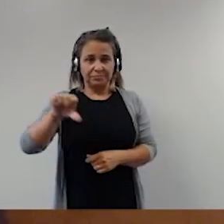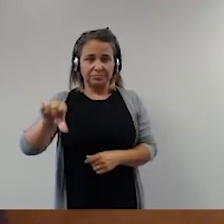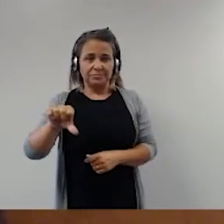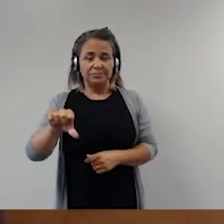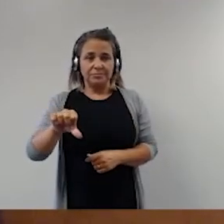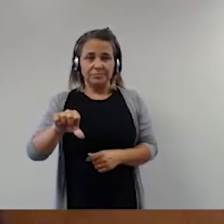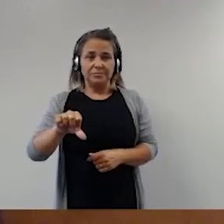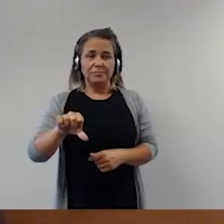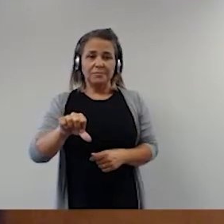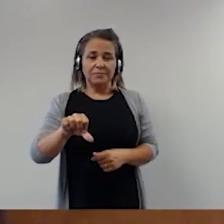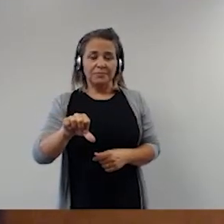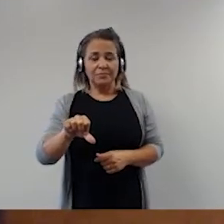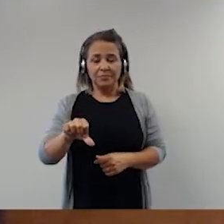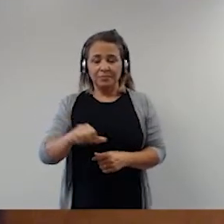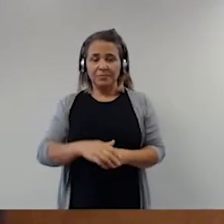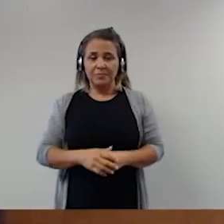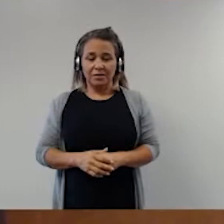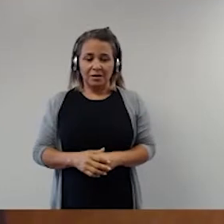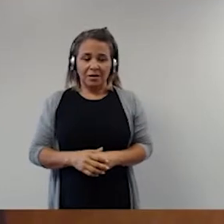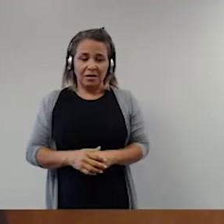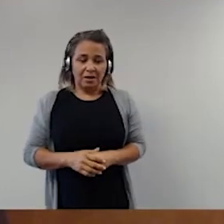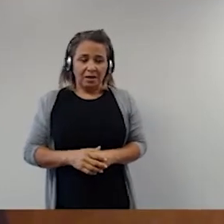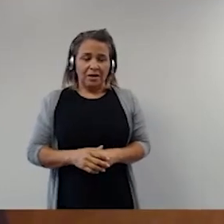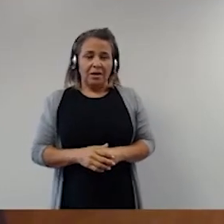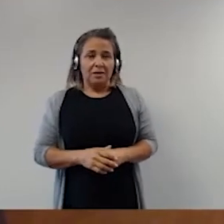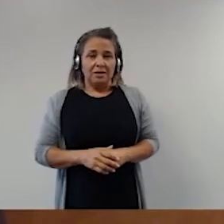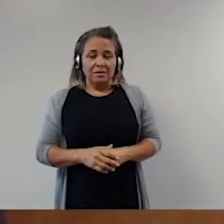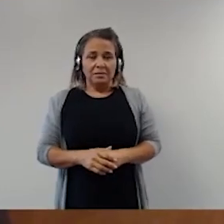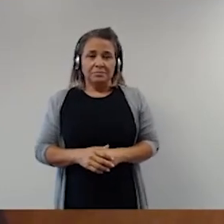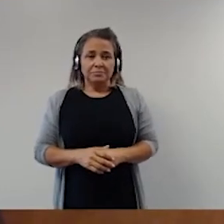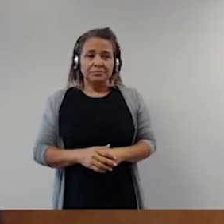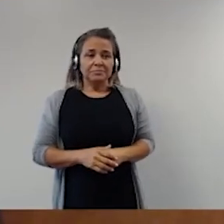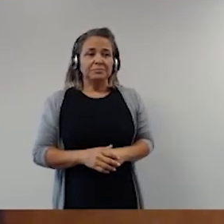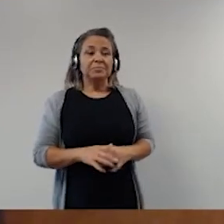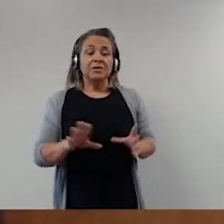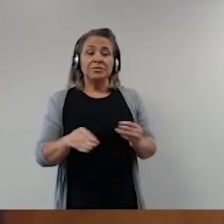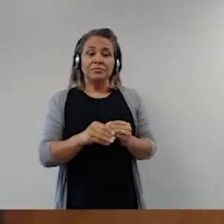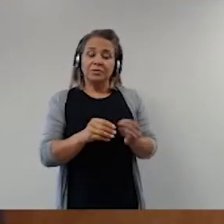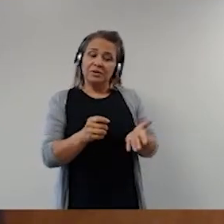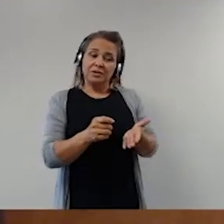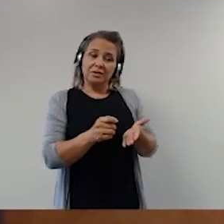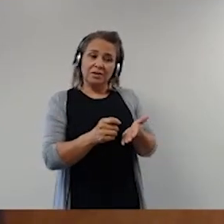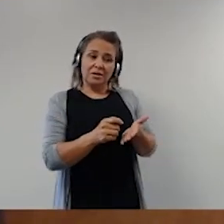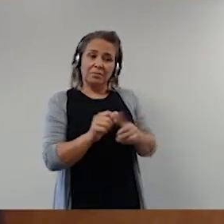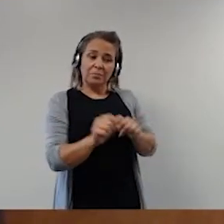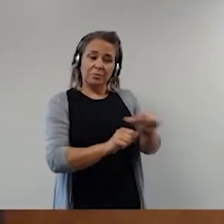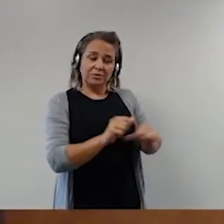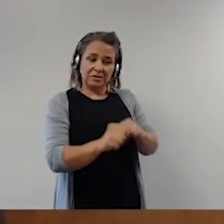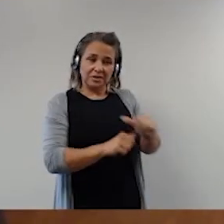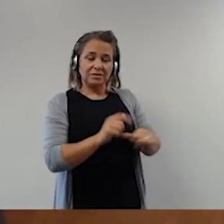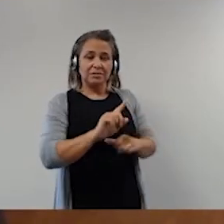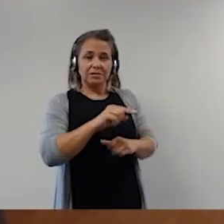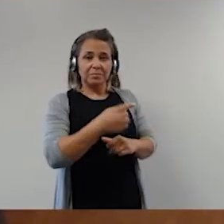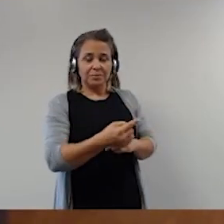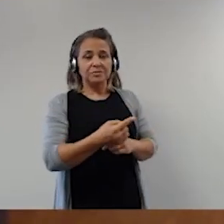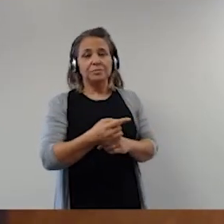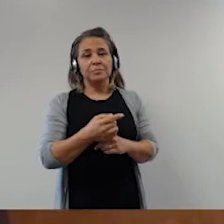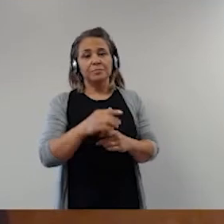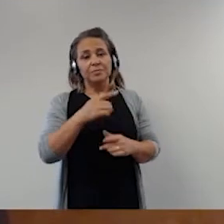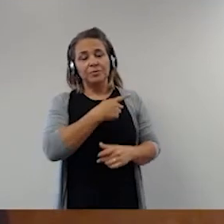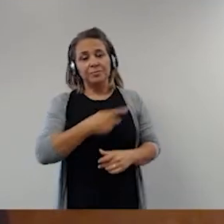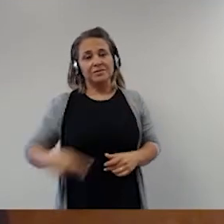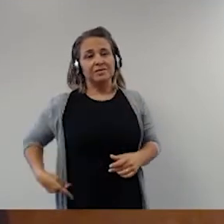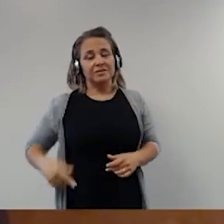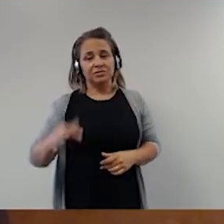editada durante o primeiro, ainda, o início do segundo mandato do presidente Fernando Henrique Cardoso, as Forças